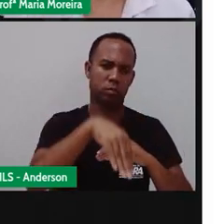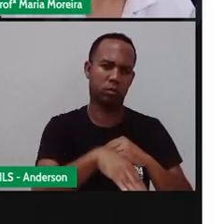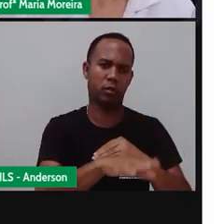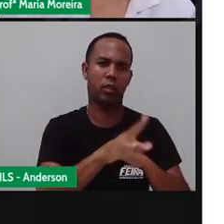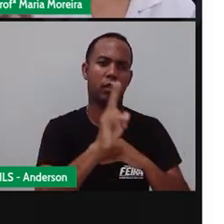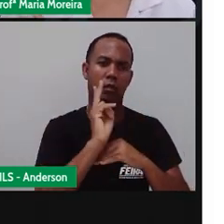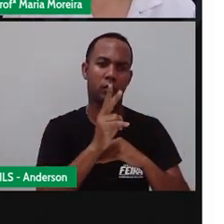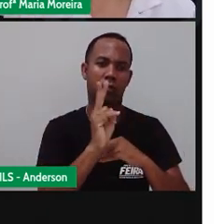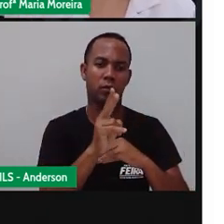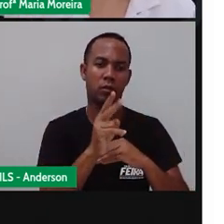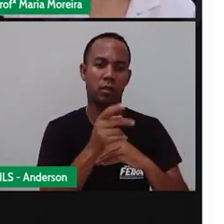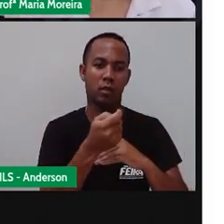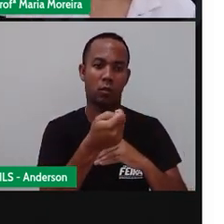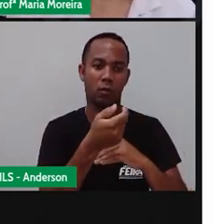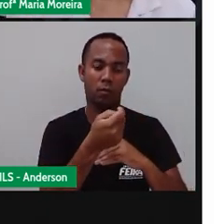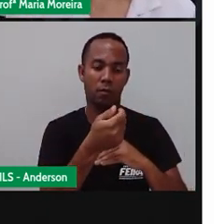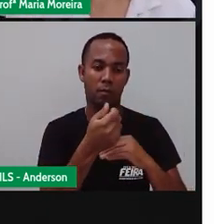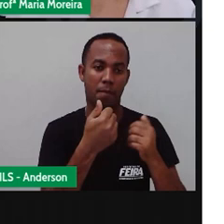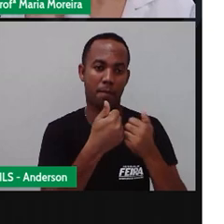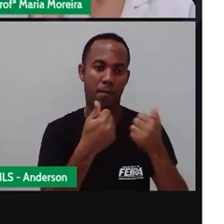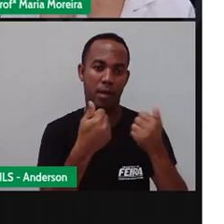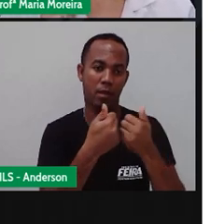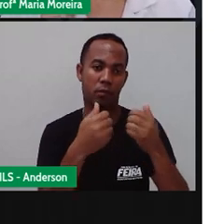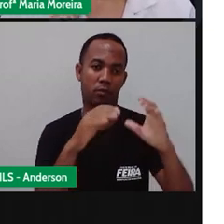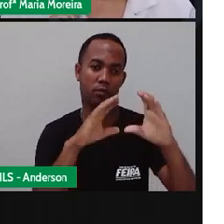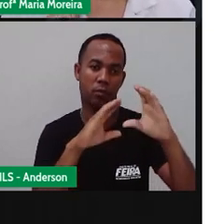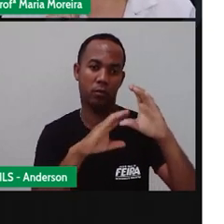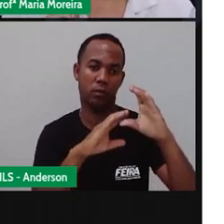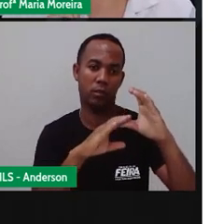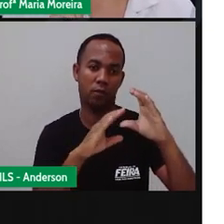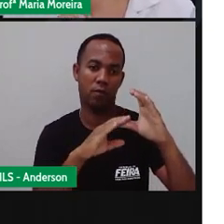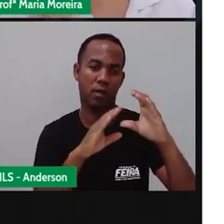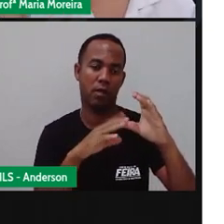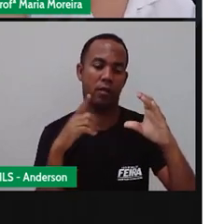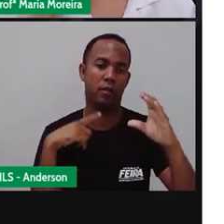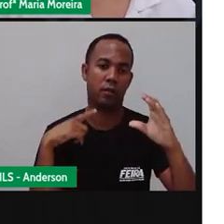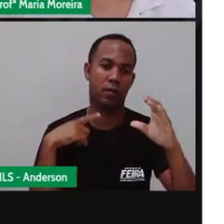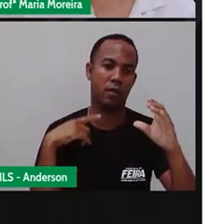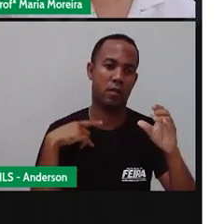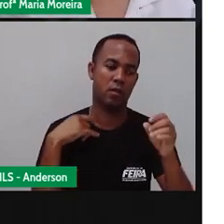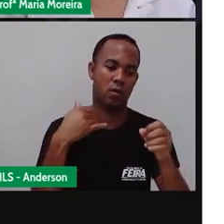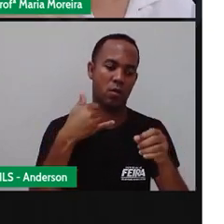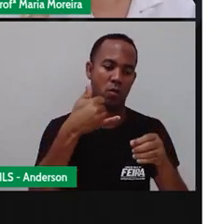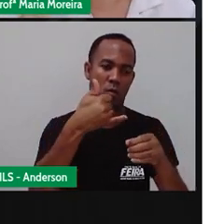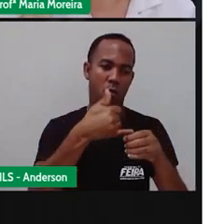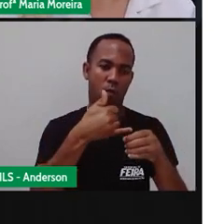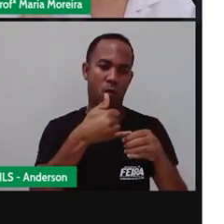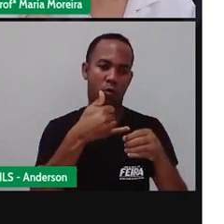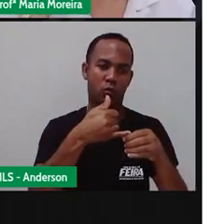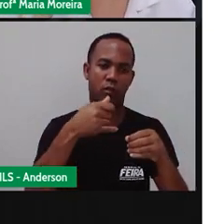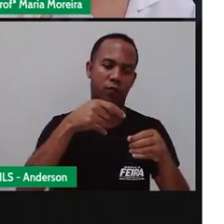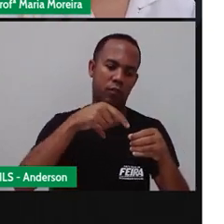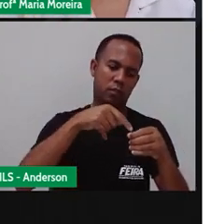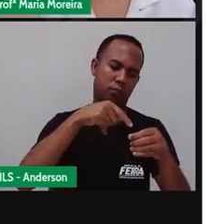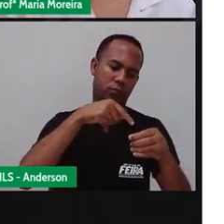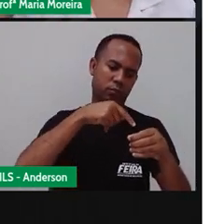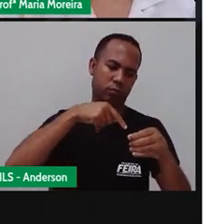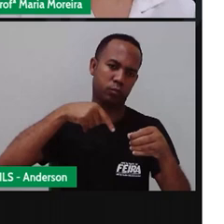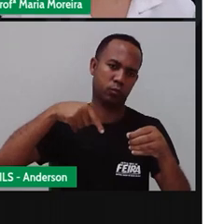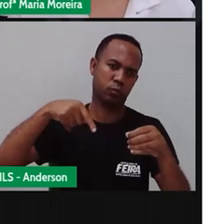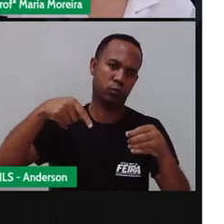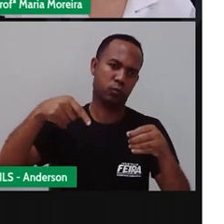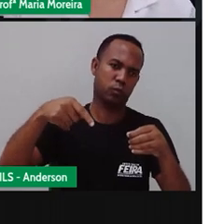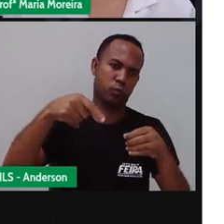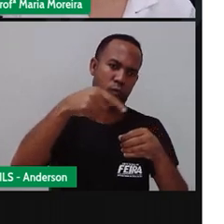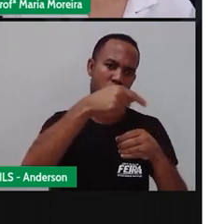direto. Quando chegar em um posto de combustível do Pague Menos, você faz o retorno, né? E aí, você